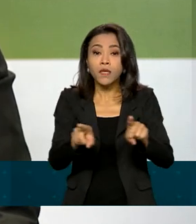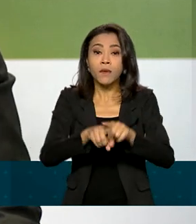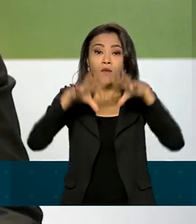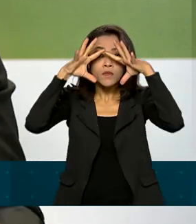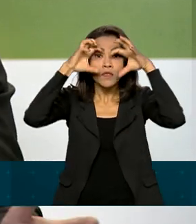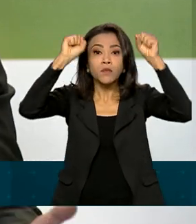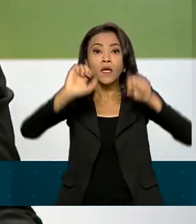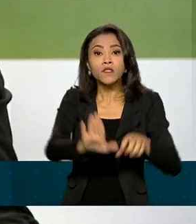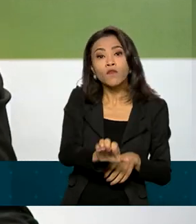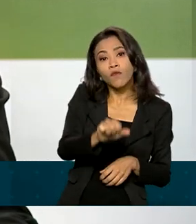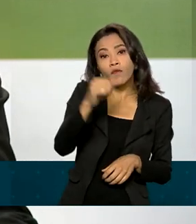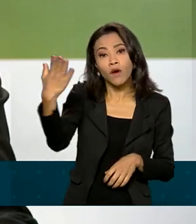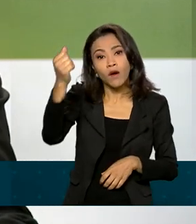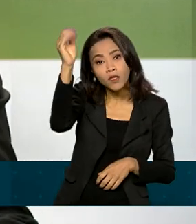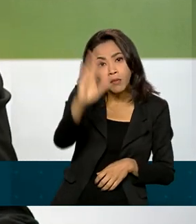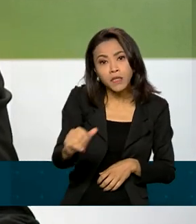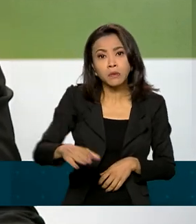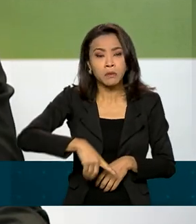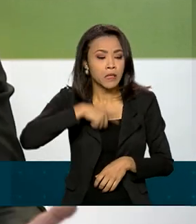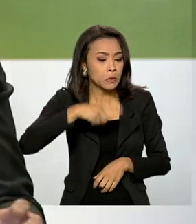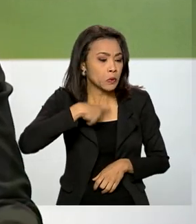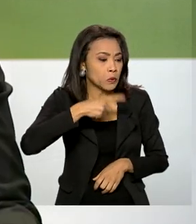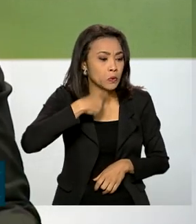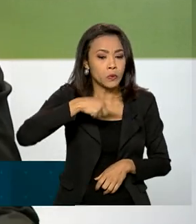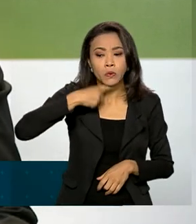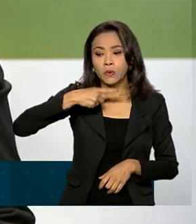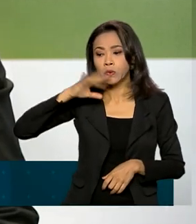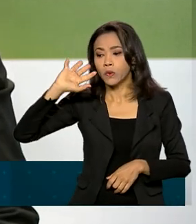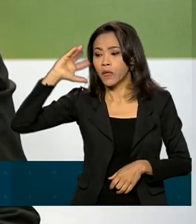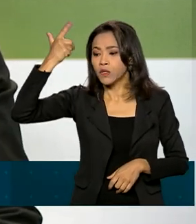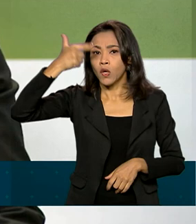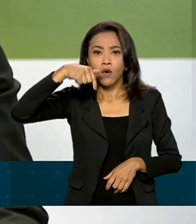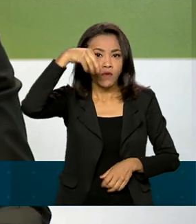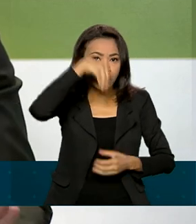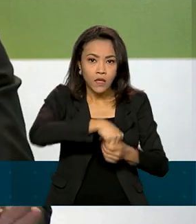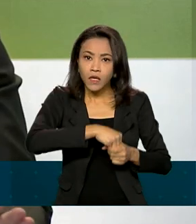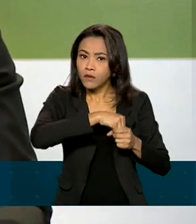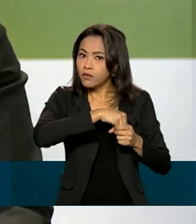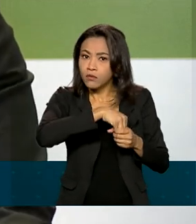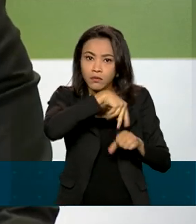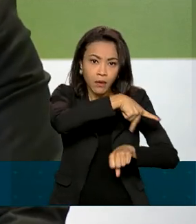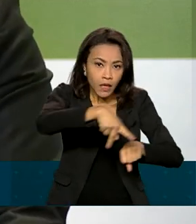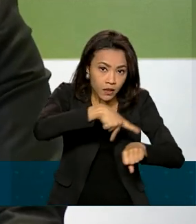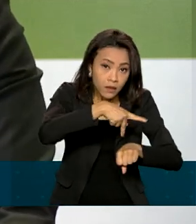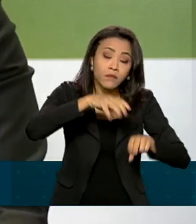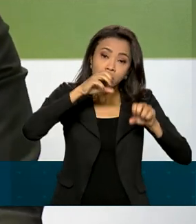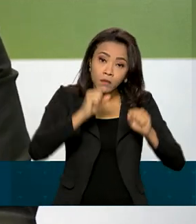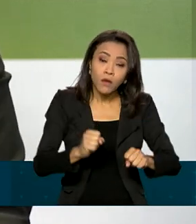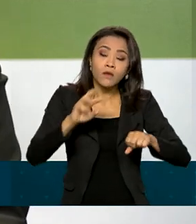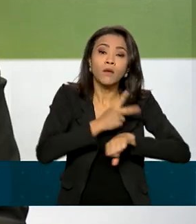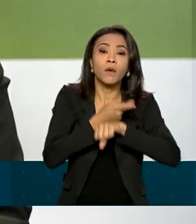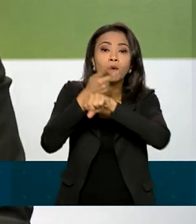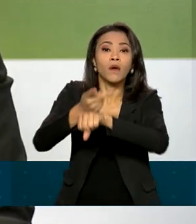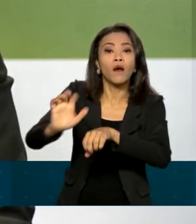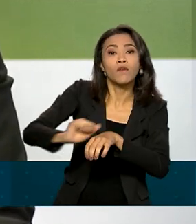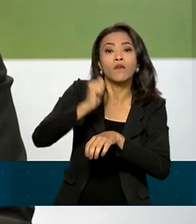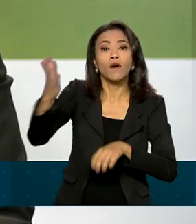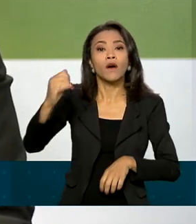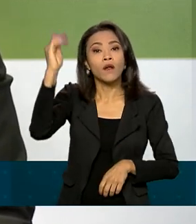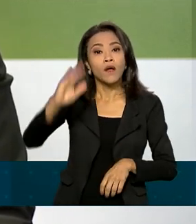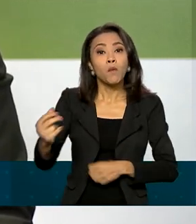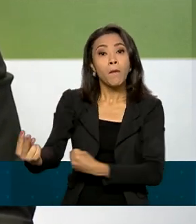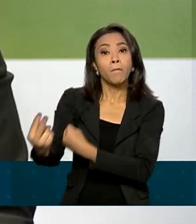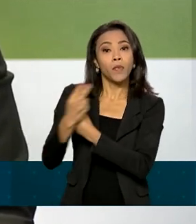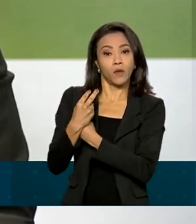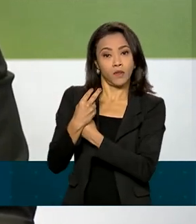indivíduo esgota os recursos internos da jurisdição do Estado, mas pode encontrar no sistema interamericano proteção